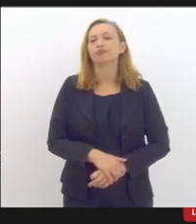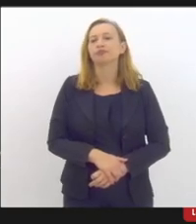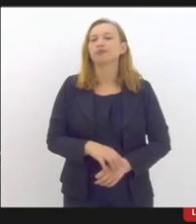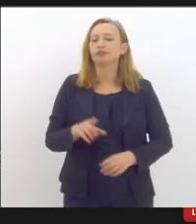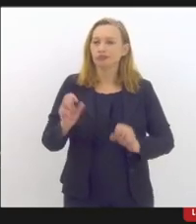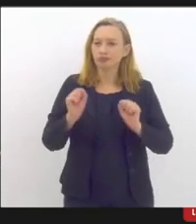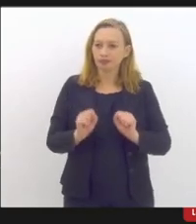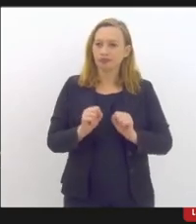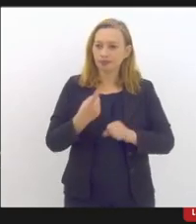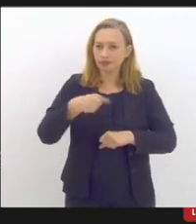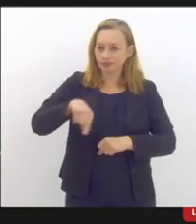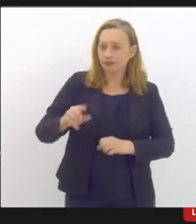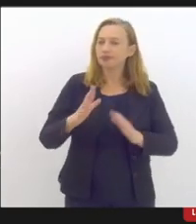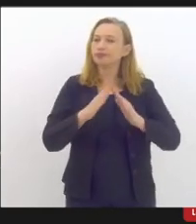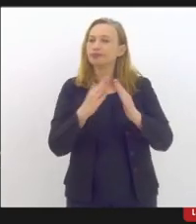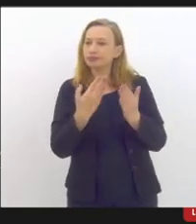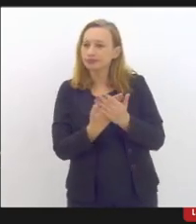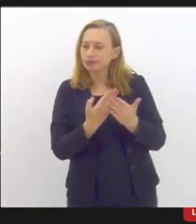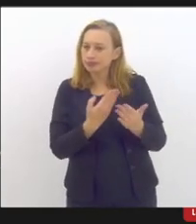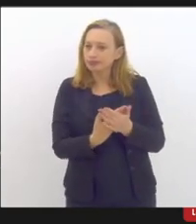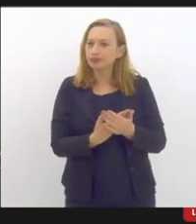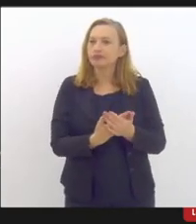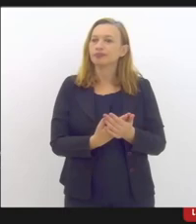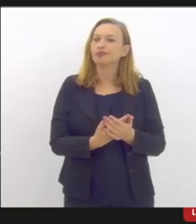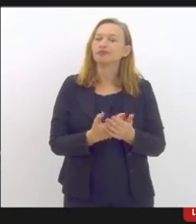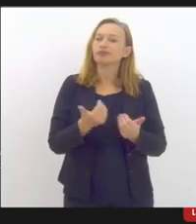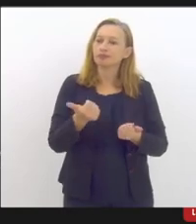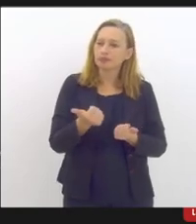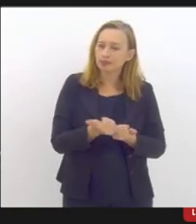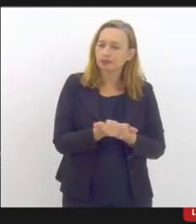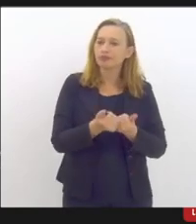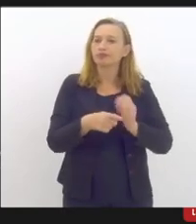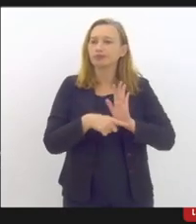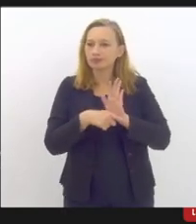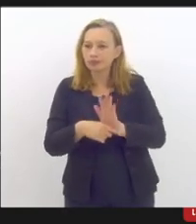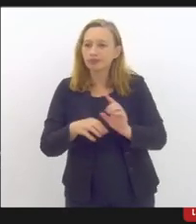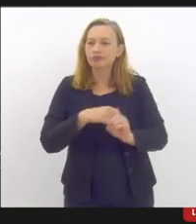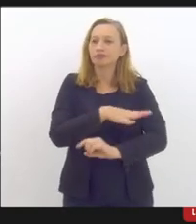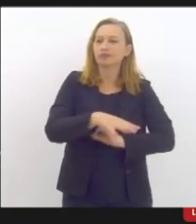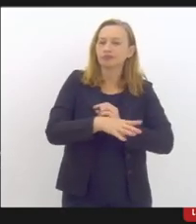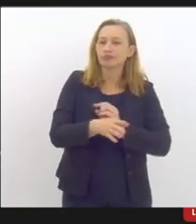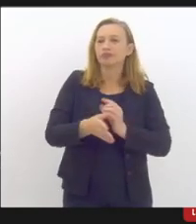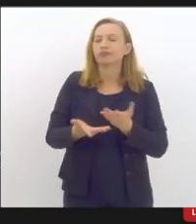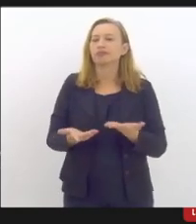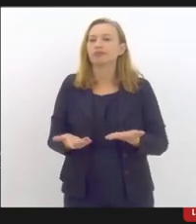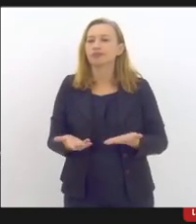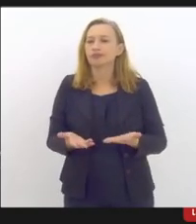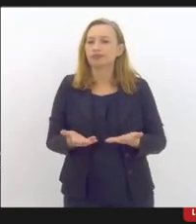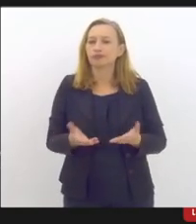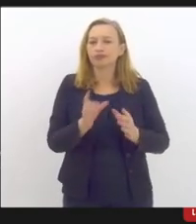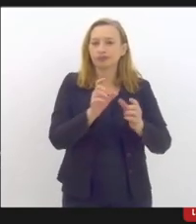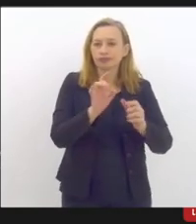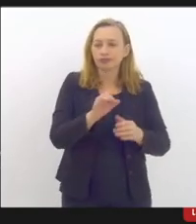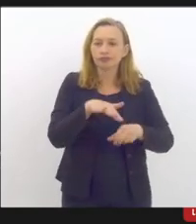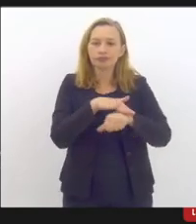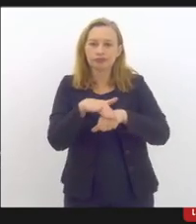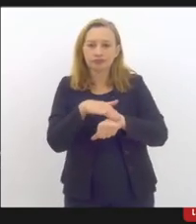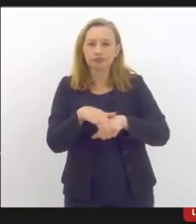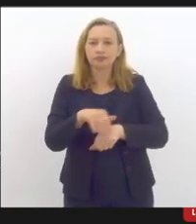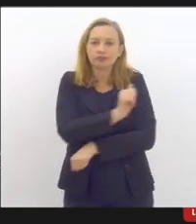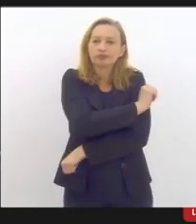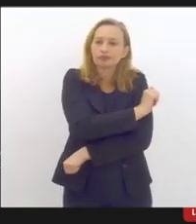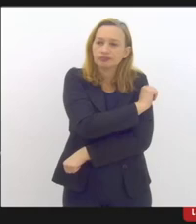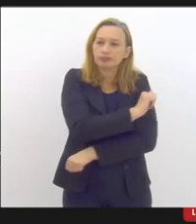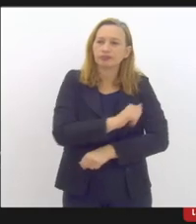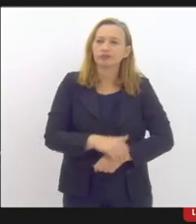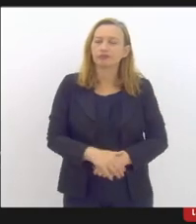possam estar aí nas unidades com a mediação do Serviço Social da orientação educacional de cada unidade para conversar com os alunos tenta